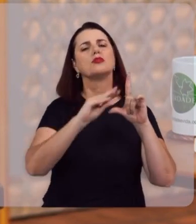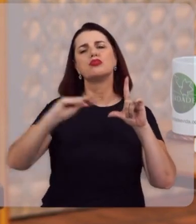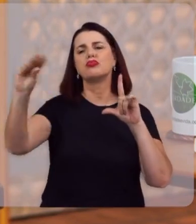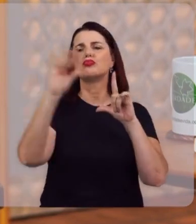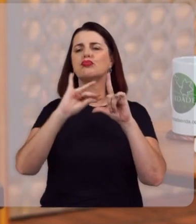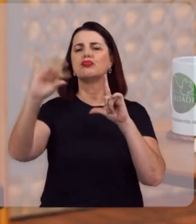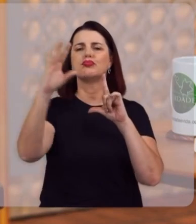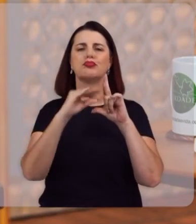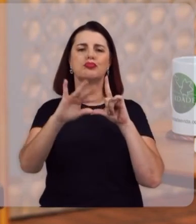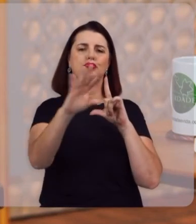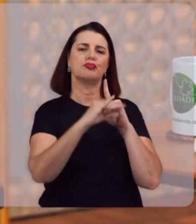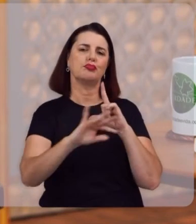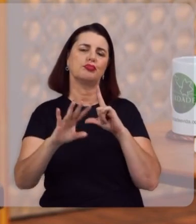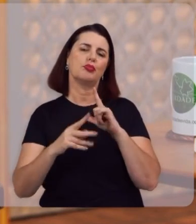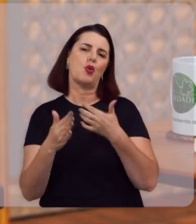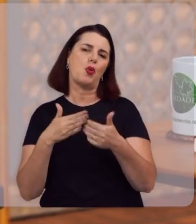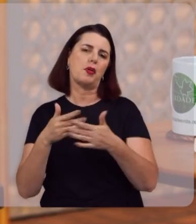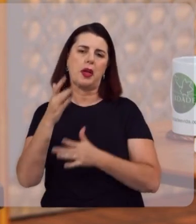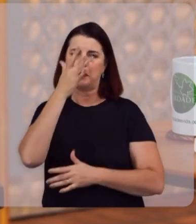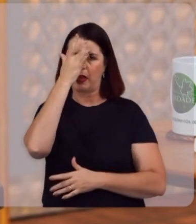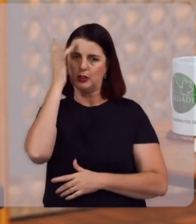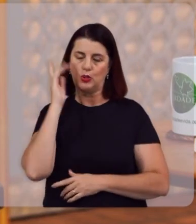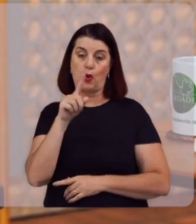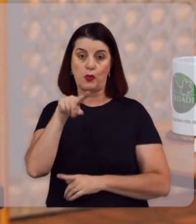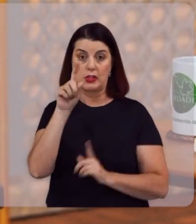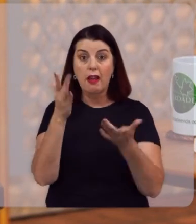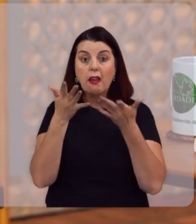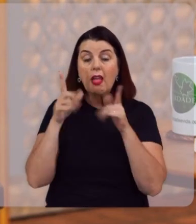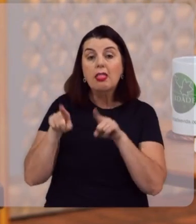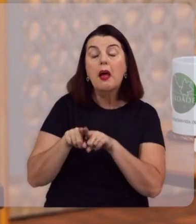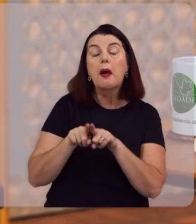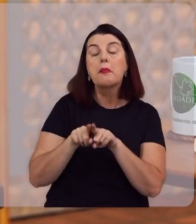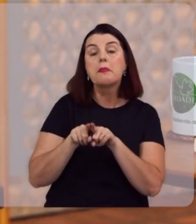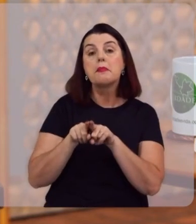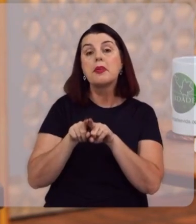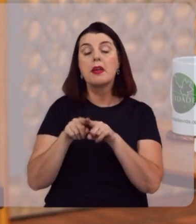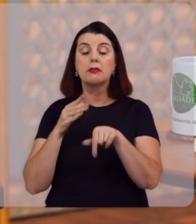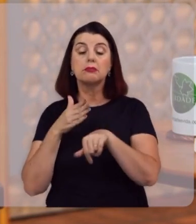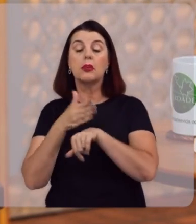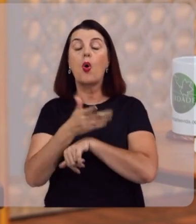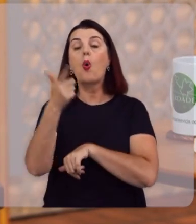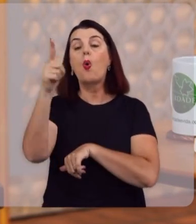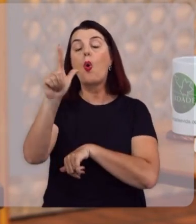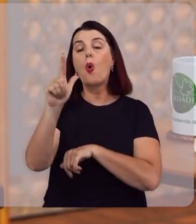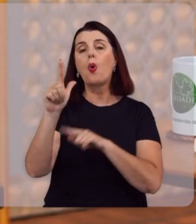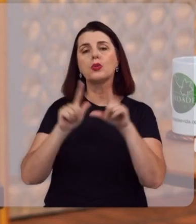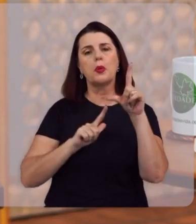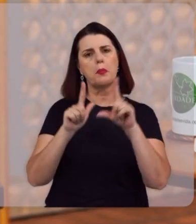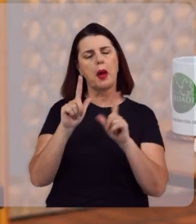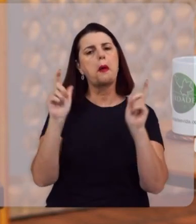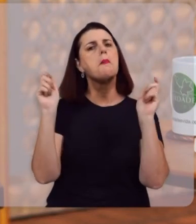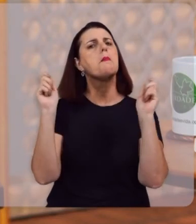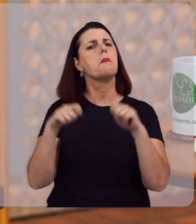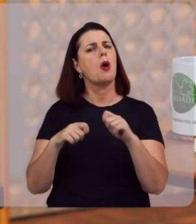você vai poder encaminhar Para quem você quiser Se você quiser também ter acesso A outros programas Você pode nos